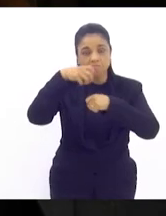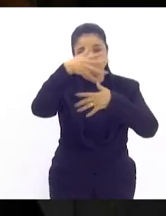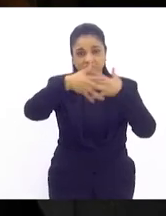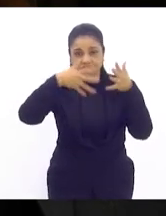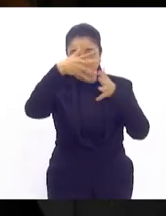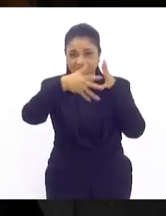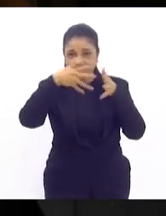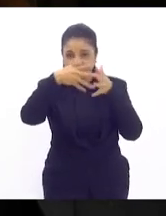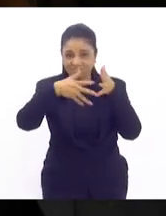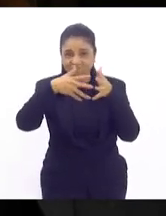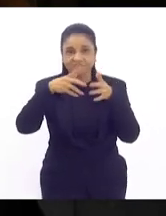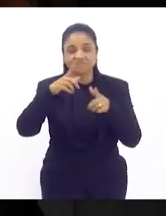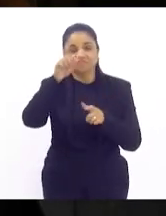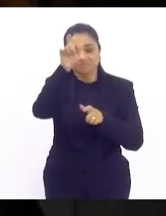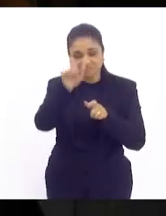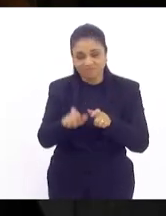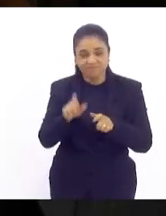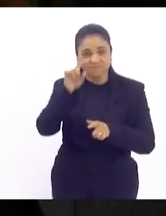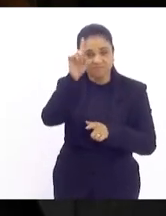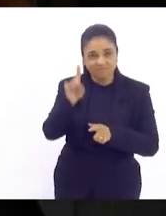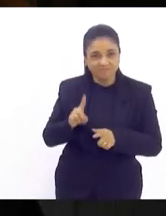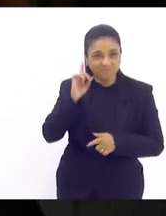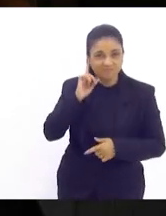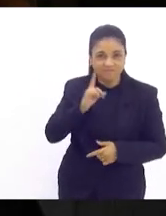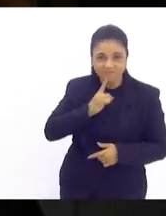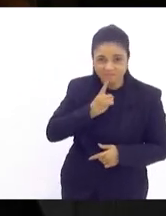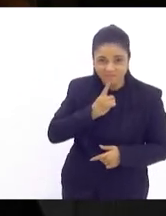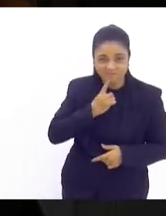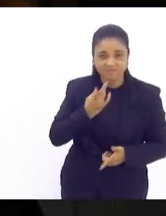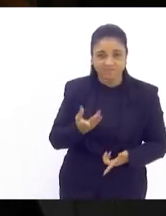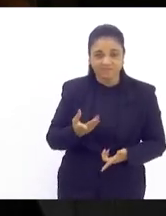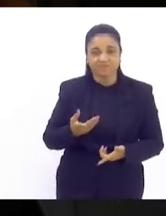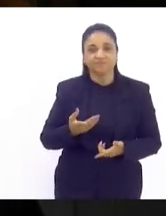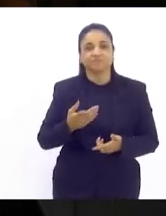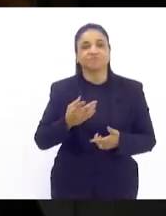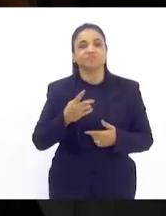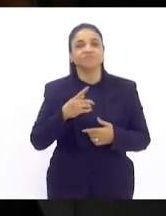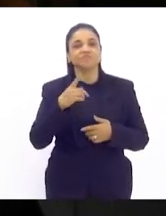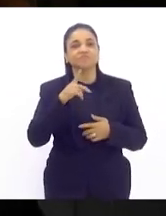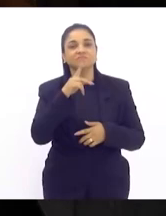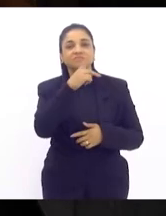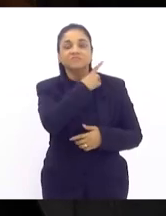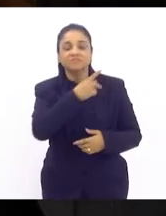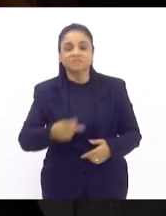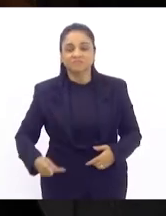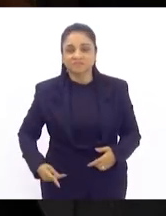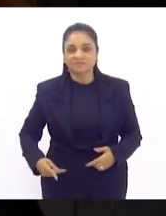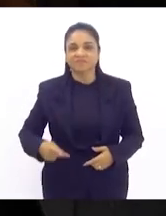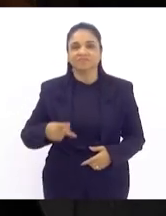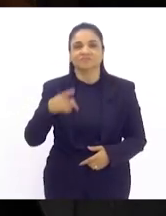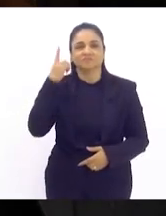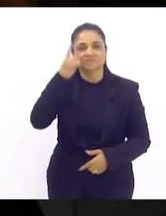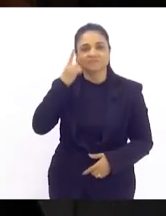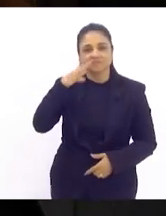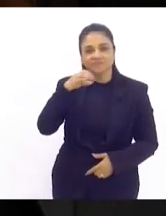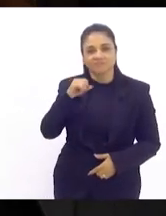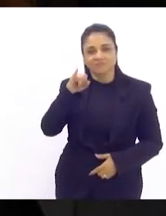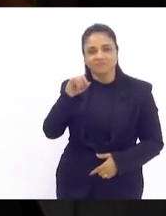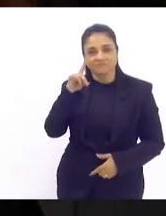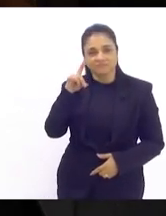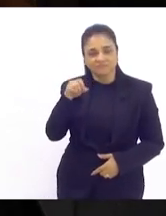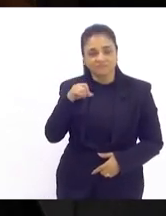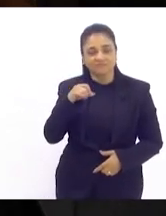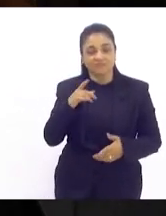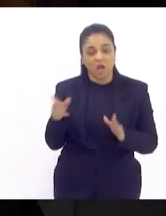deficientes auditivos senhor presidente deputado Caiado vossa excelência assumiu o mandato